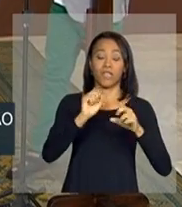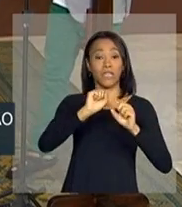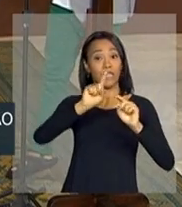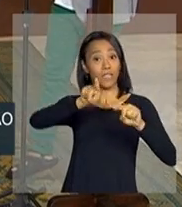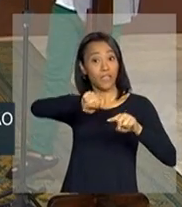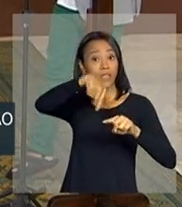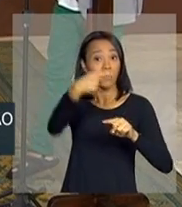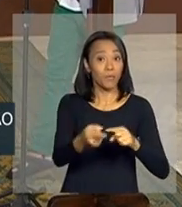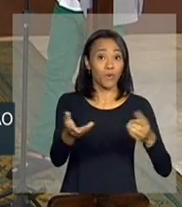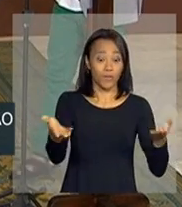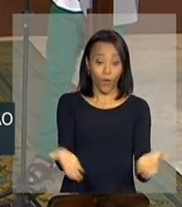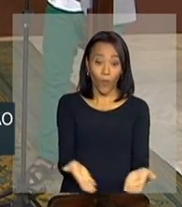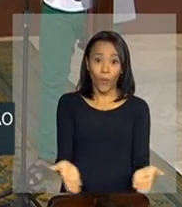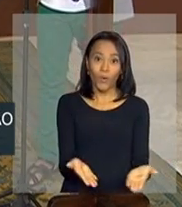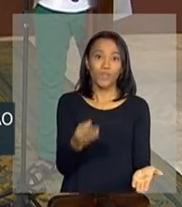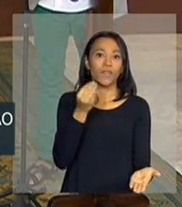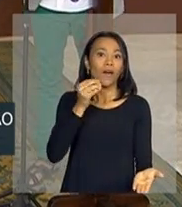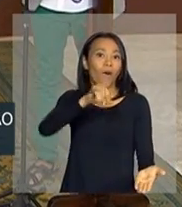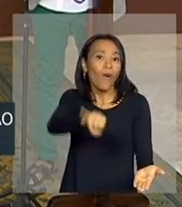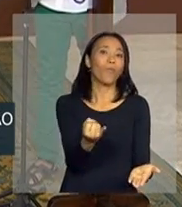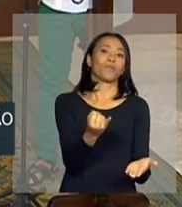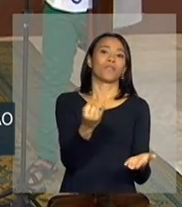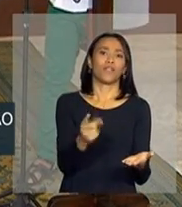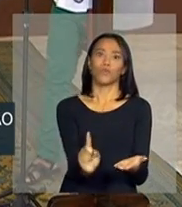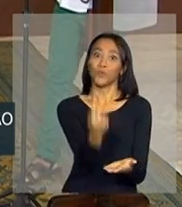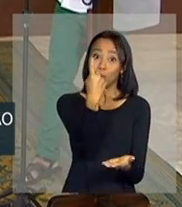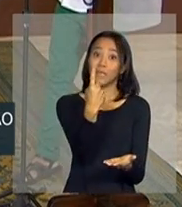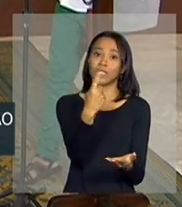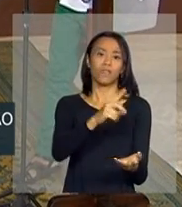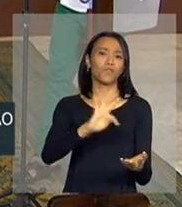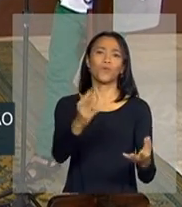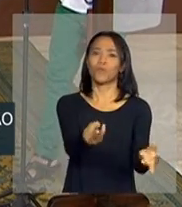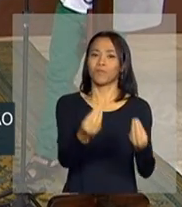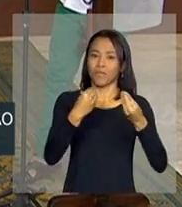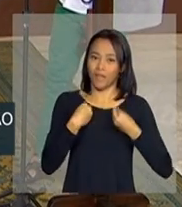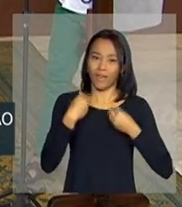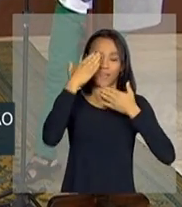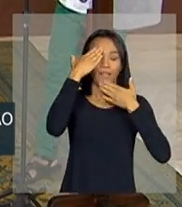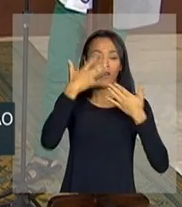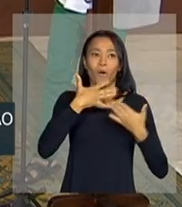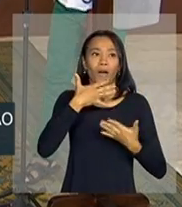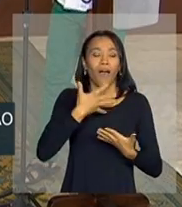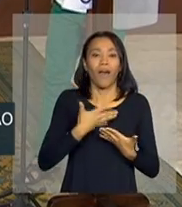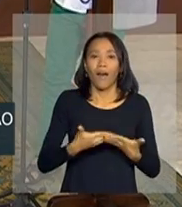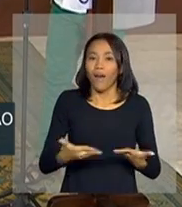oportunidade única, que foi dada aqui por todos. É impressionante,